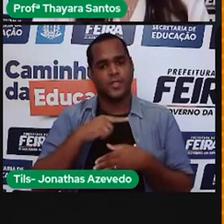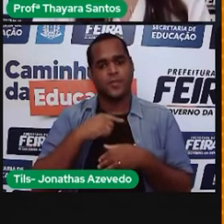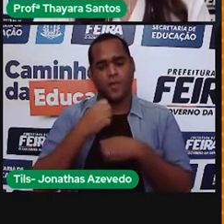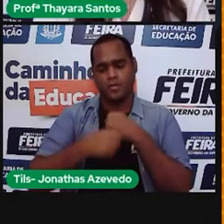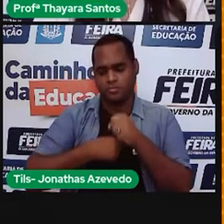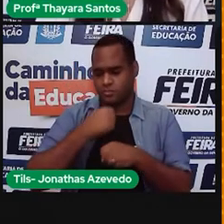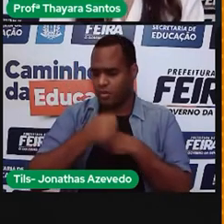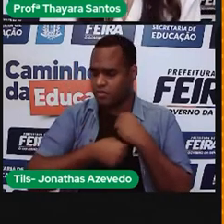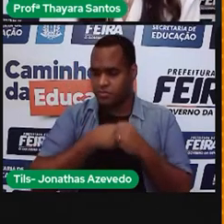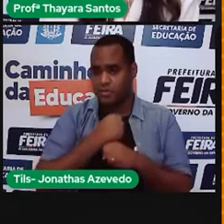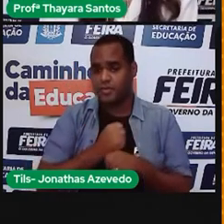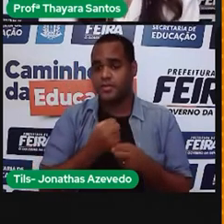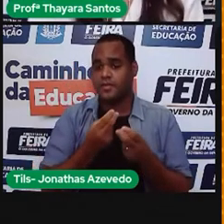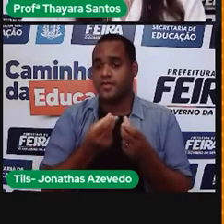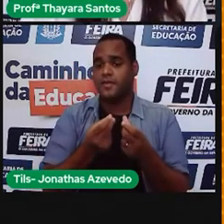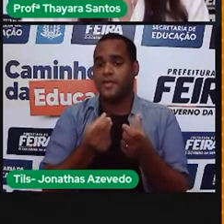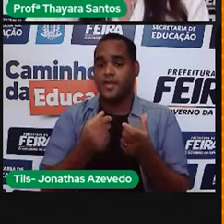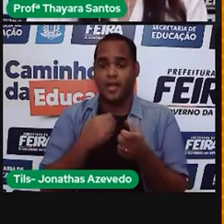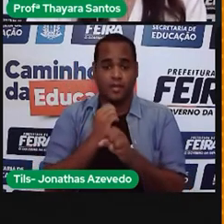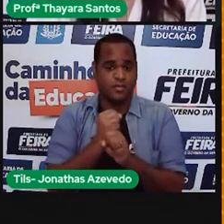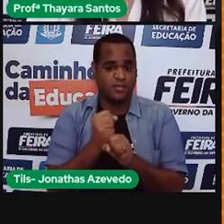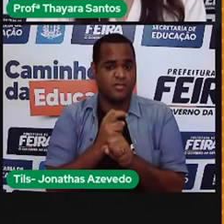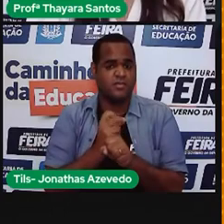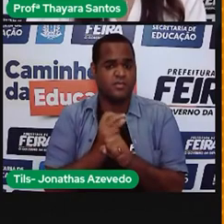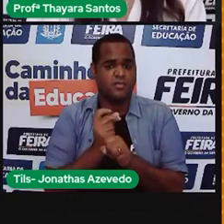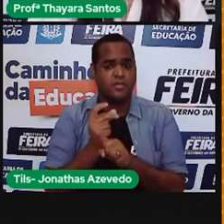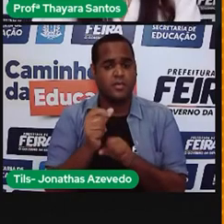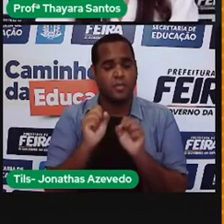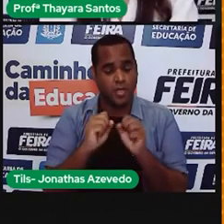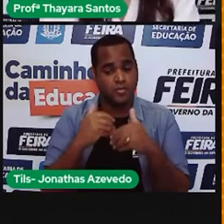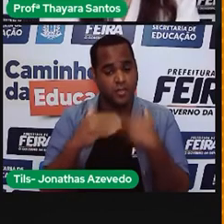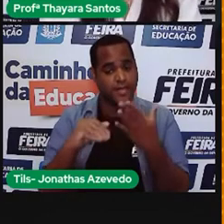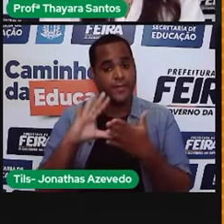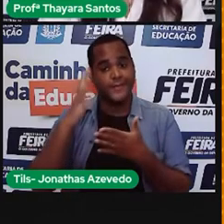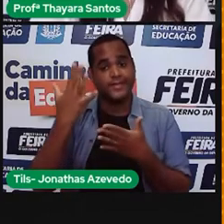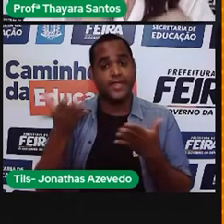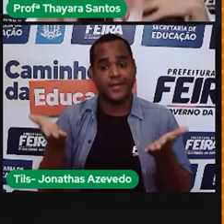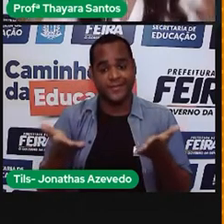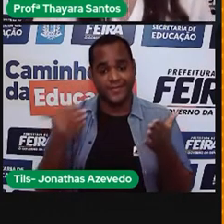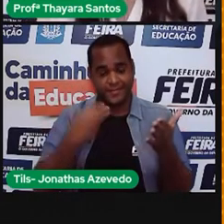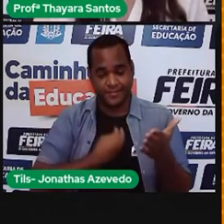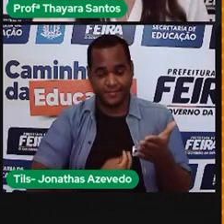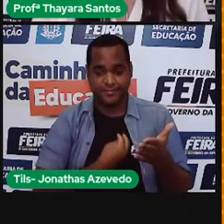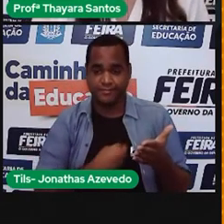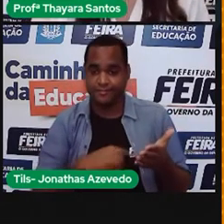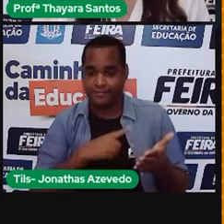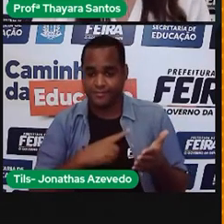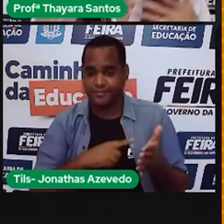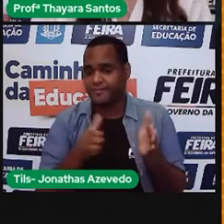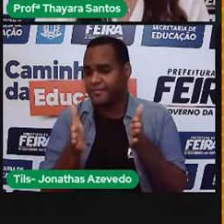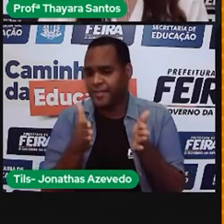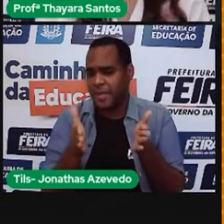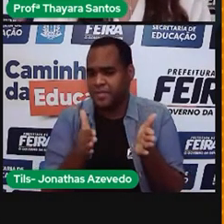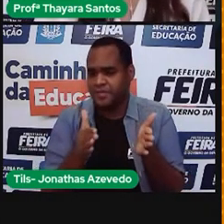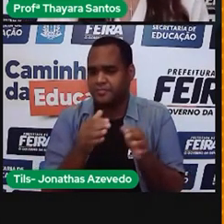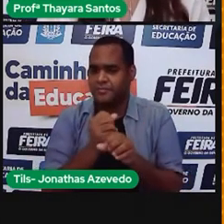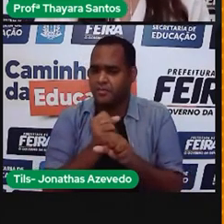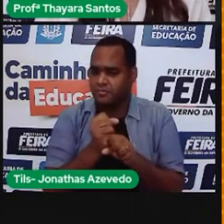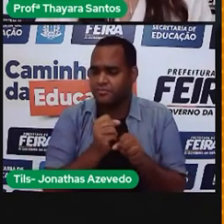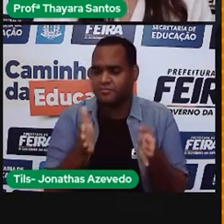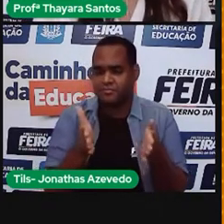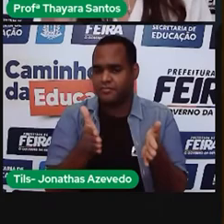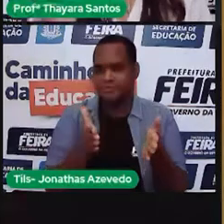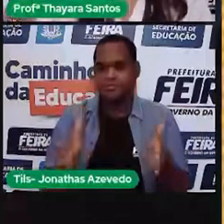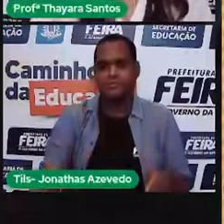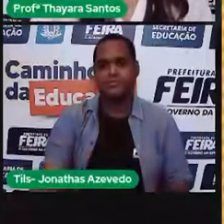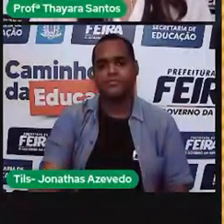Ou seja, coisas que demorariam centenas de anos para acontecer estão acontecendo em poucos anos, em pouco tempo.